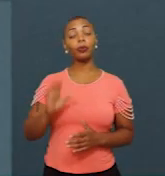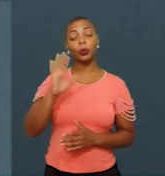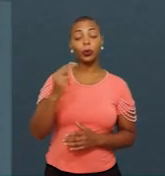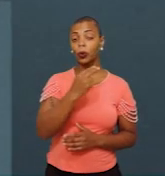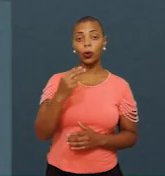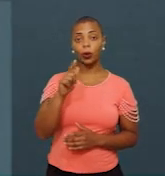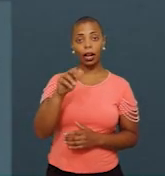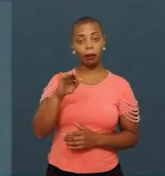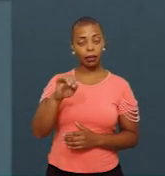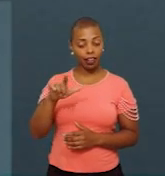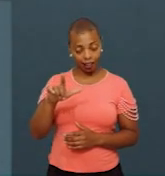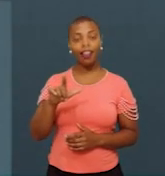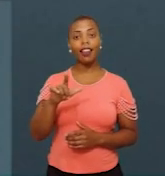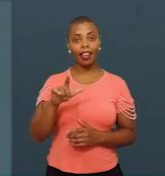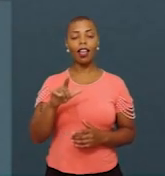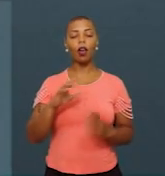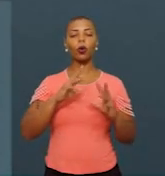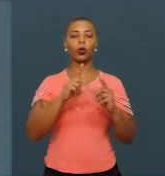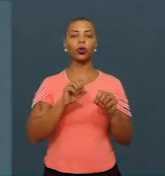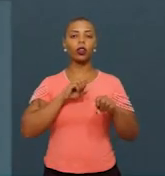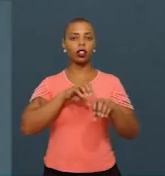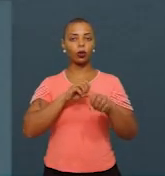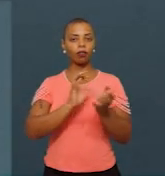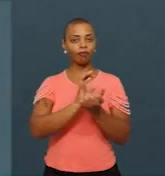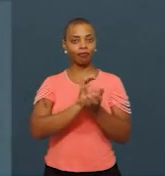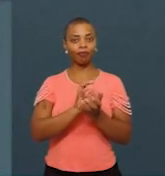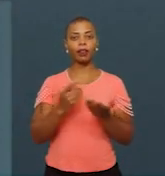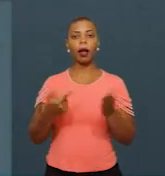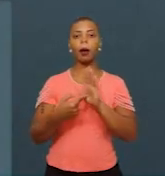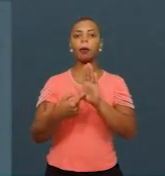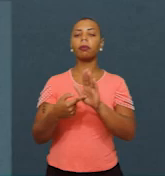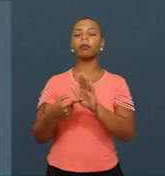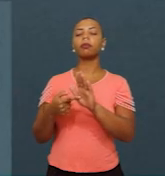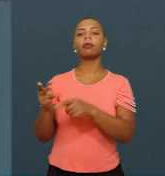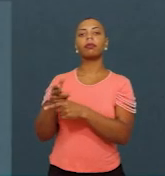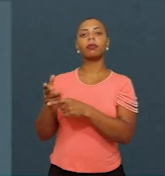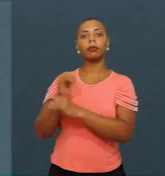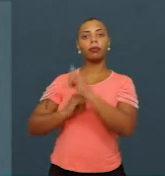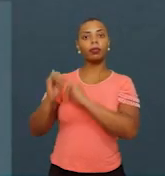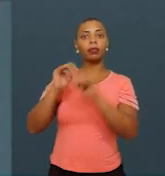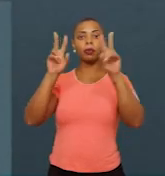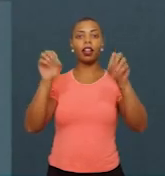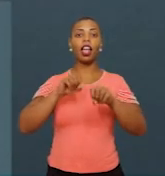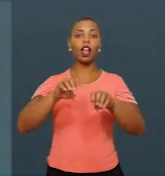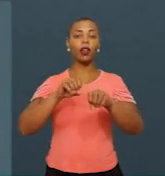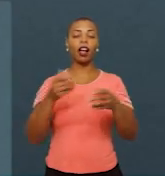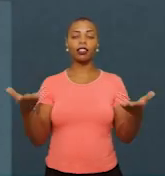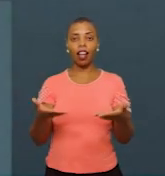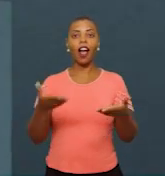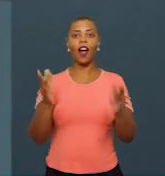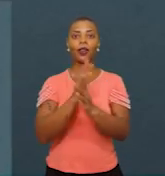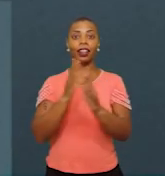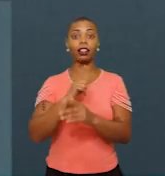Olá, eu sou o Gabriel Corrêa, do Todos pela Educação. Estou apresentando a websérie Educação Já Municípios, que conta com seis